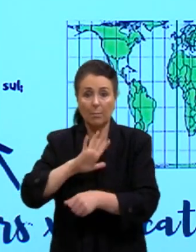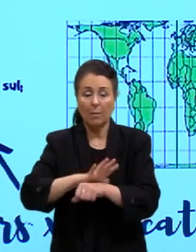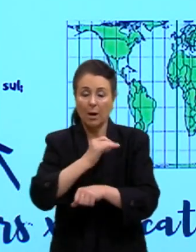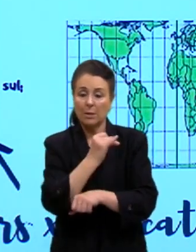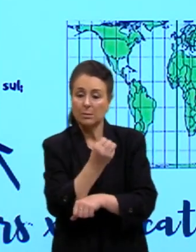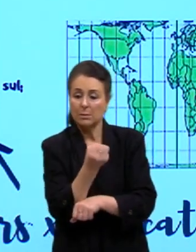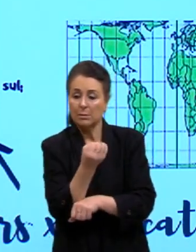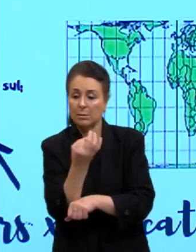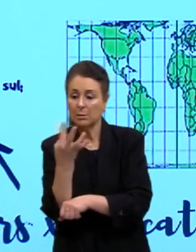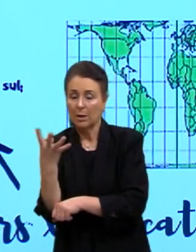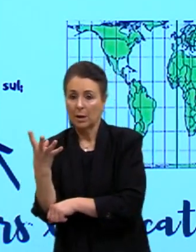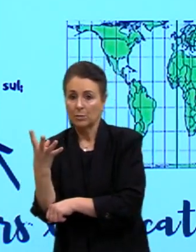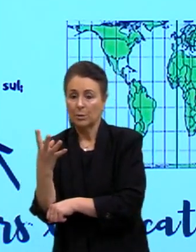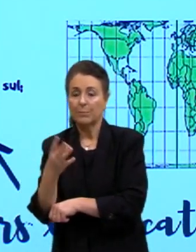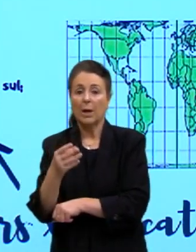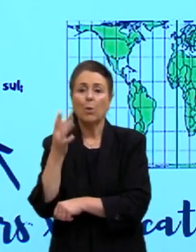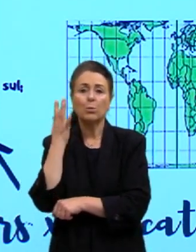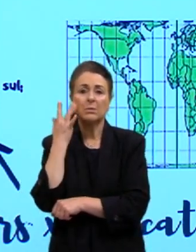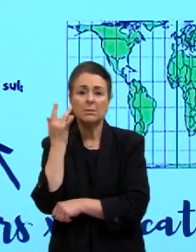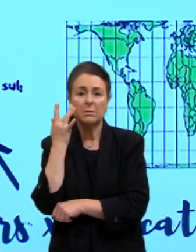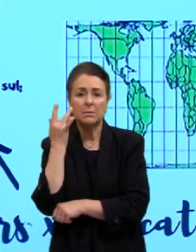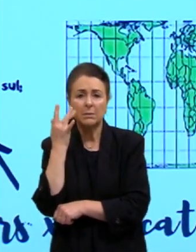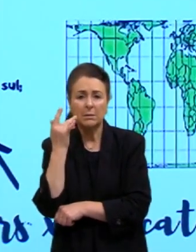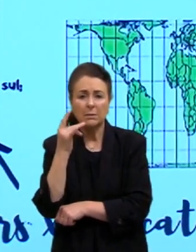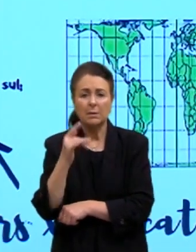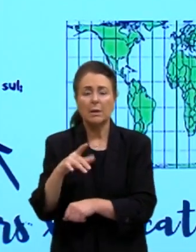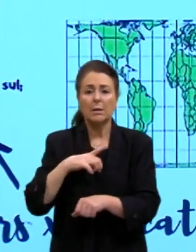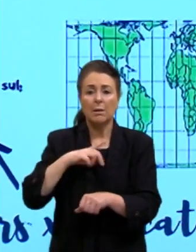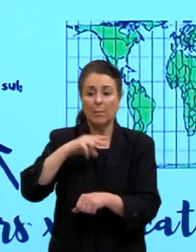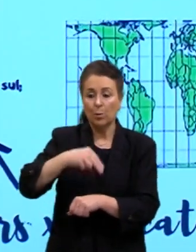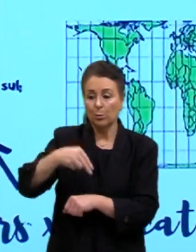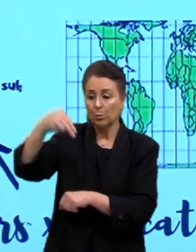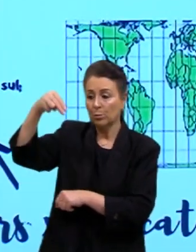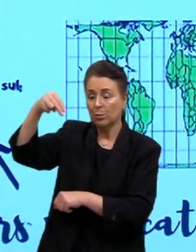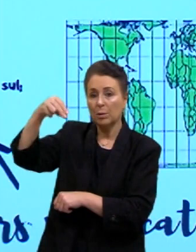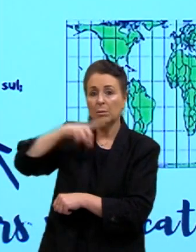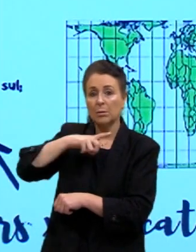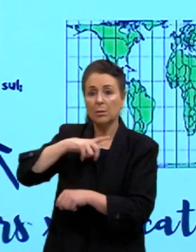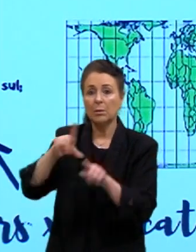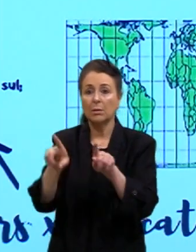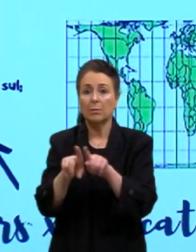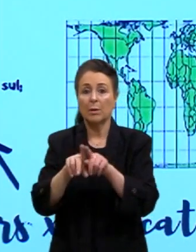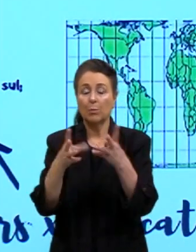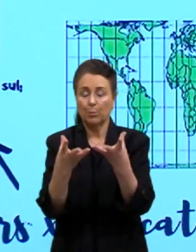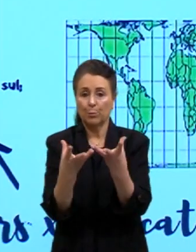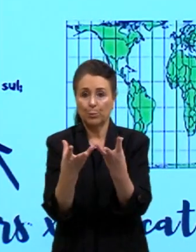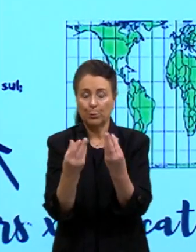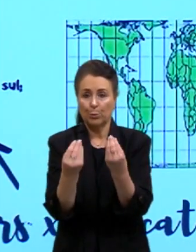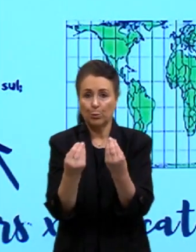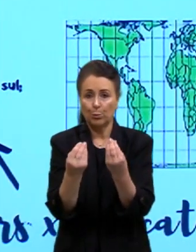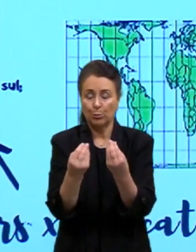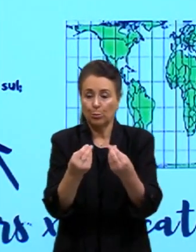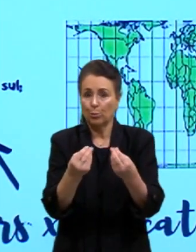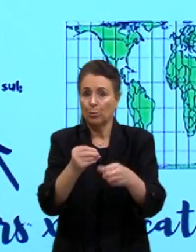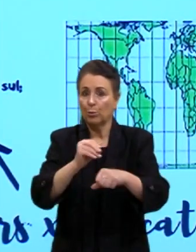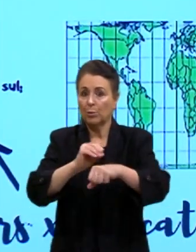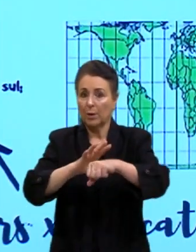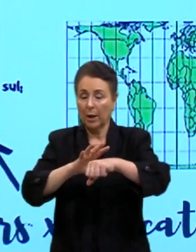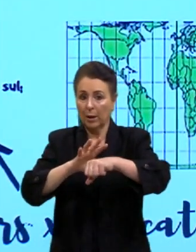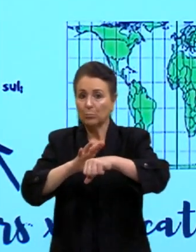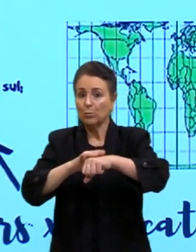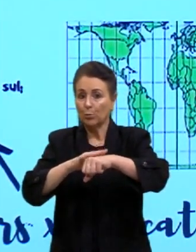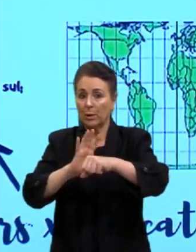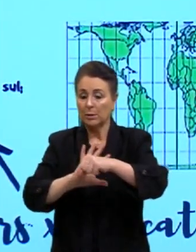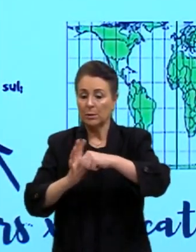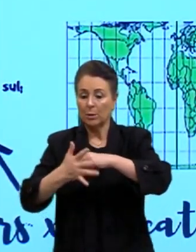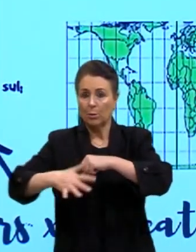bastante também, né, essa parte aqui do Nordeste tem bastante casos aí de coronavírus. Rio